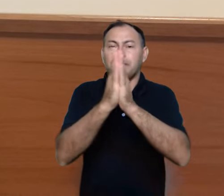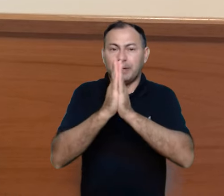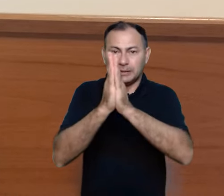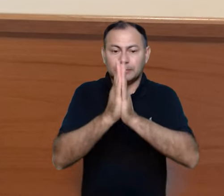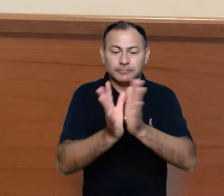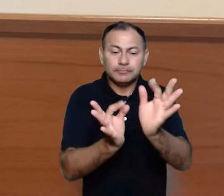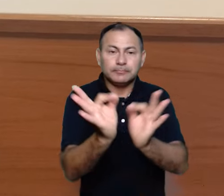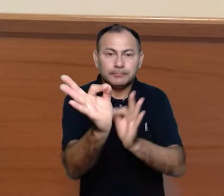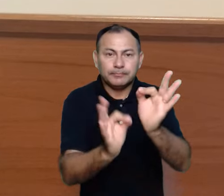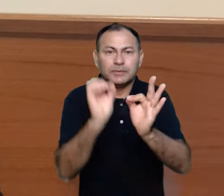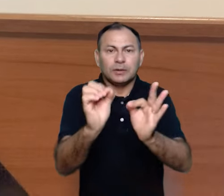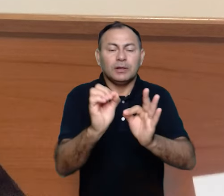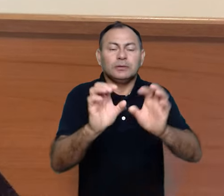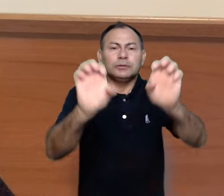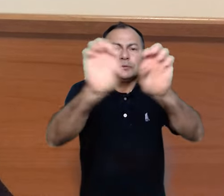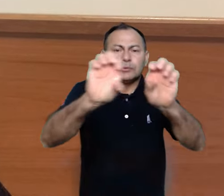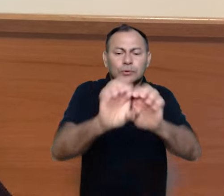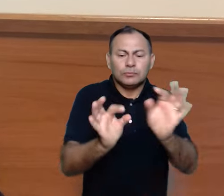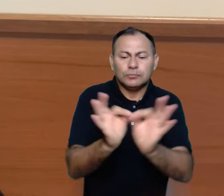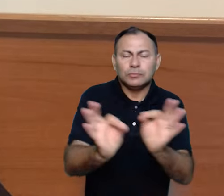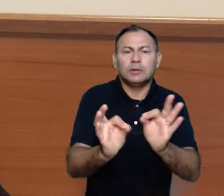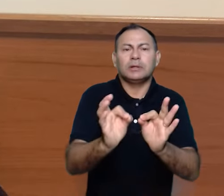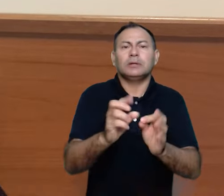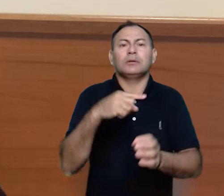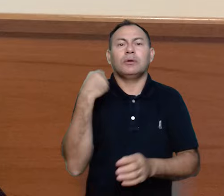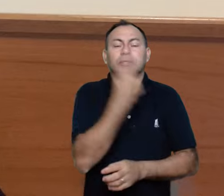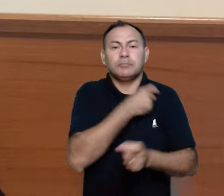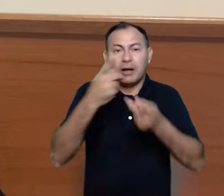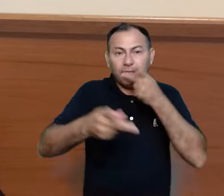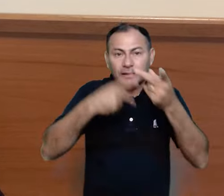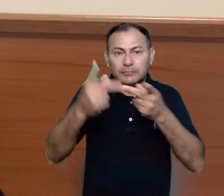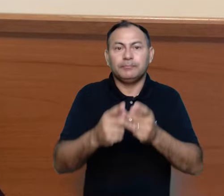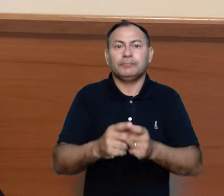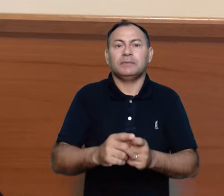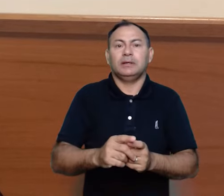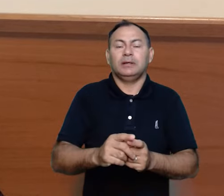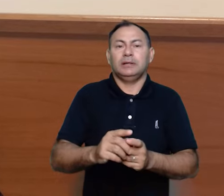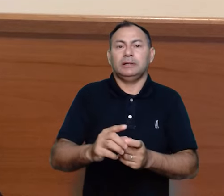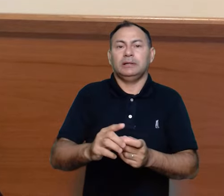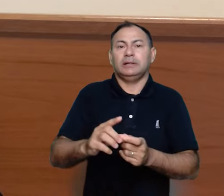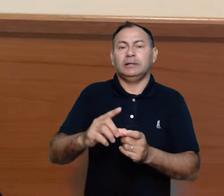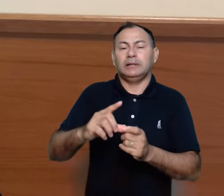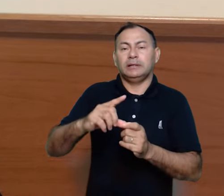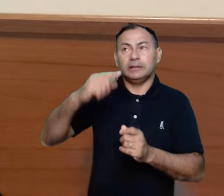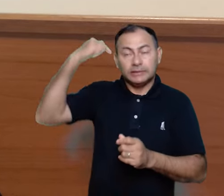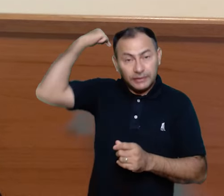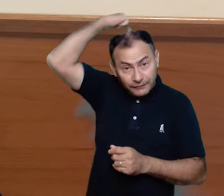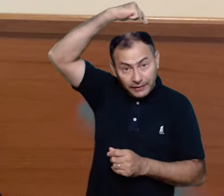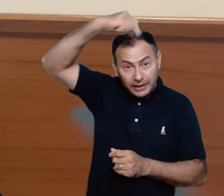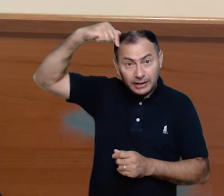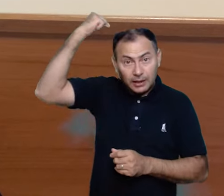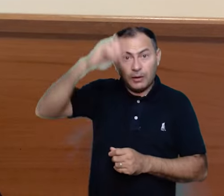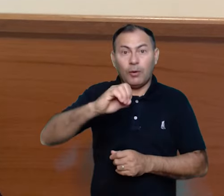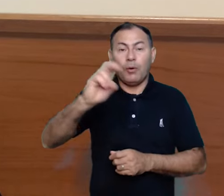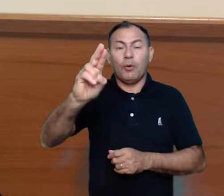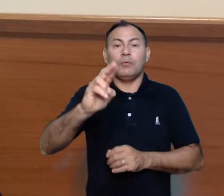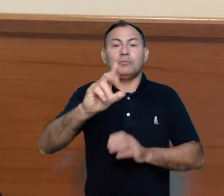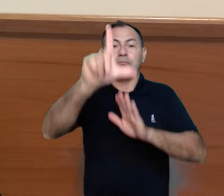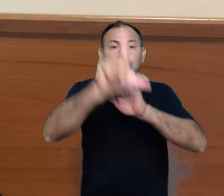organizando aquilo, estruturando aquilo que nós chamamos de divina ou sagrada